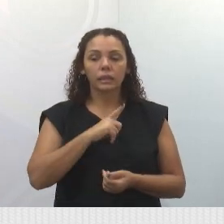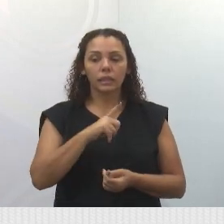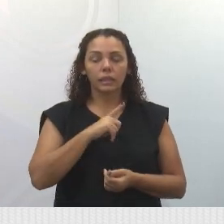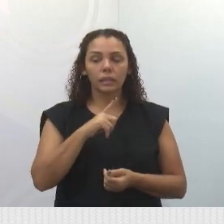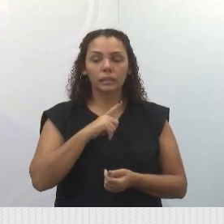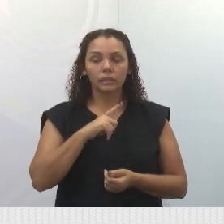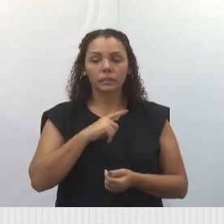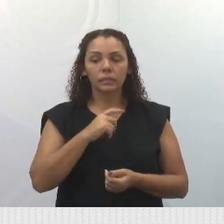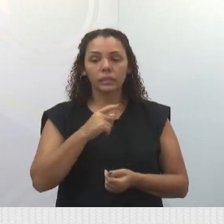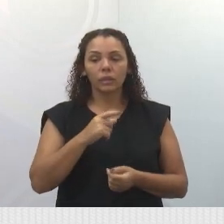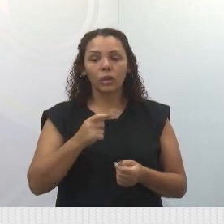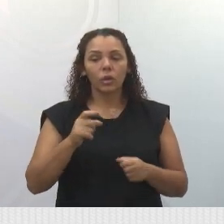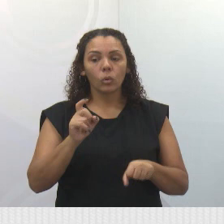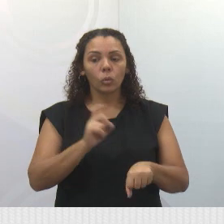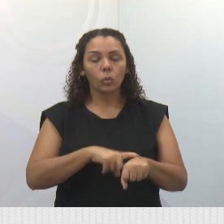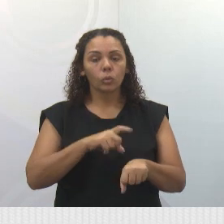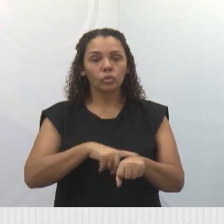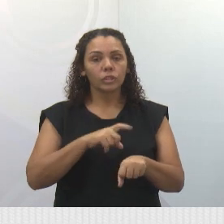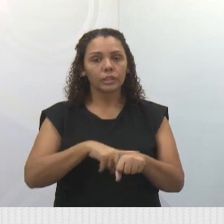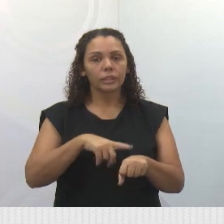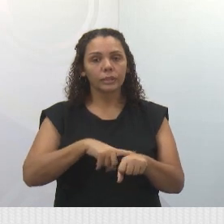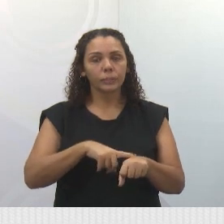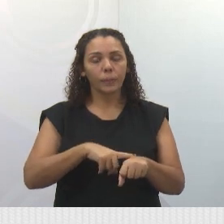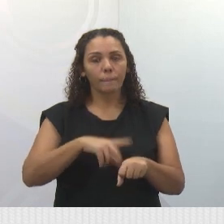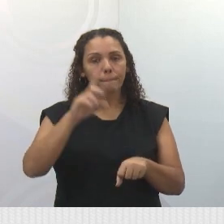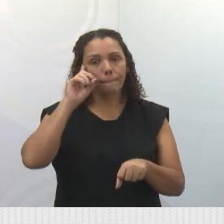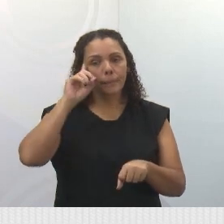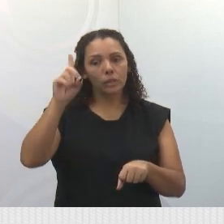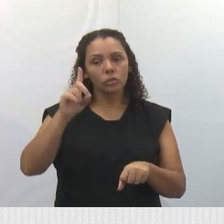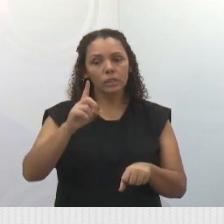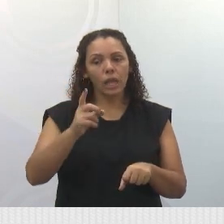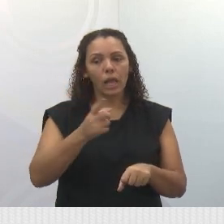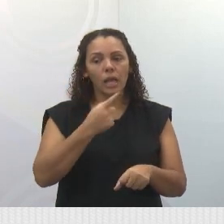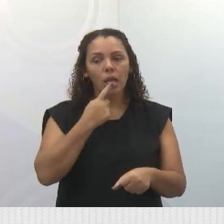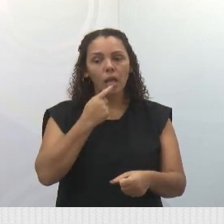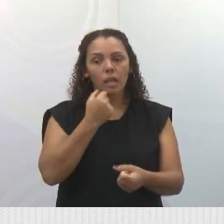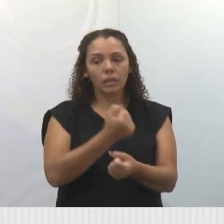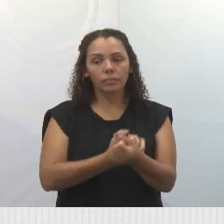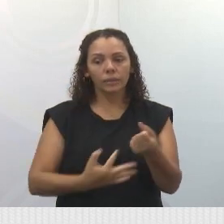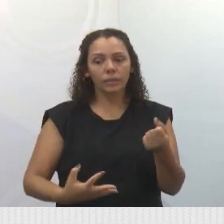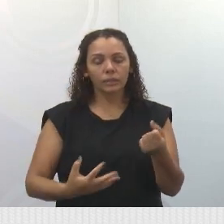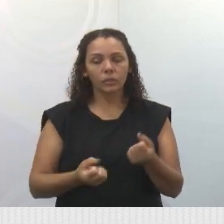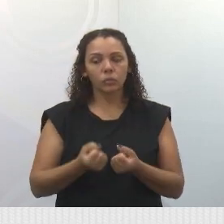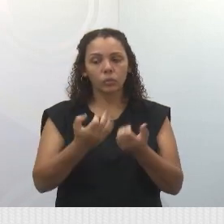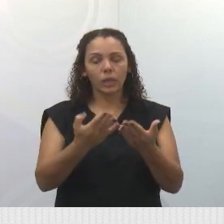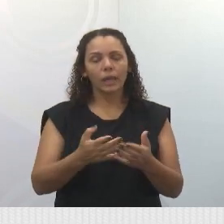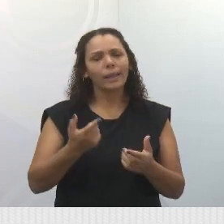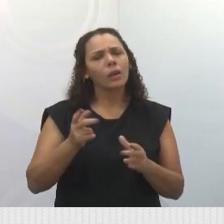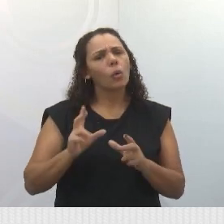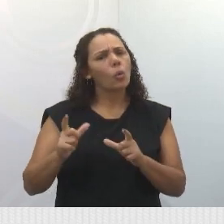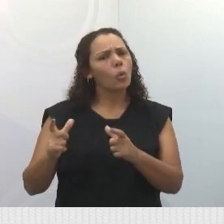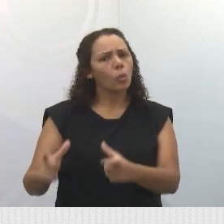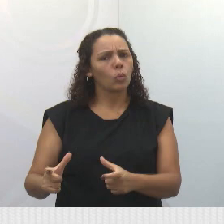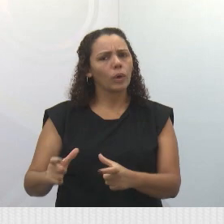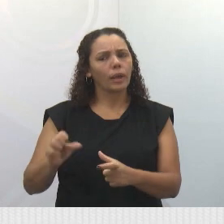essa doação aqui em Jacarei. E sempre ocorre ali no SIM, aqui da Secretaria de Saúde.